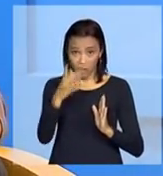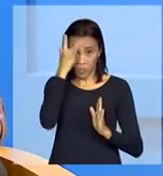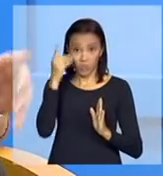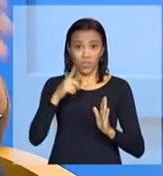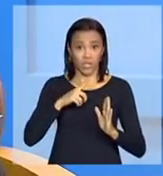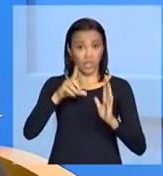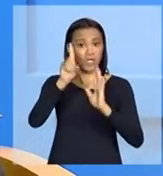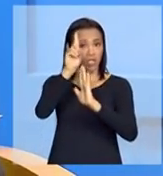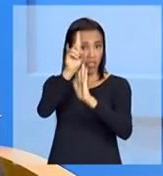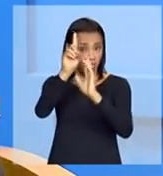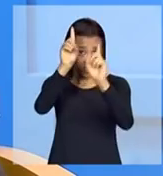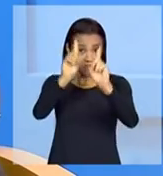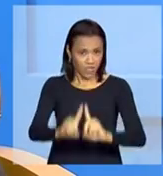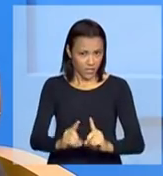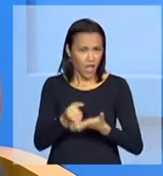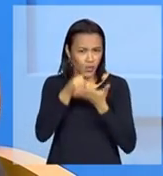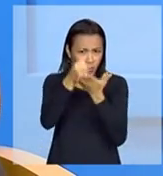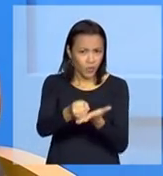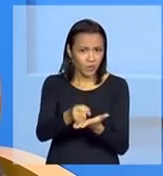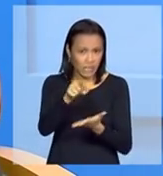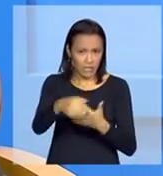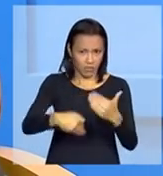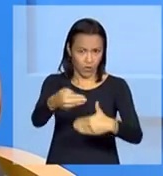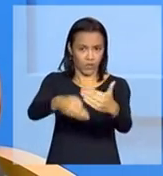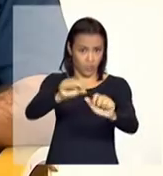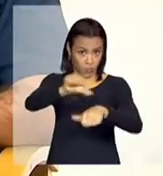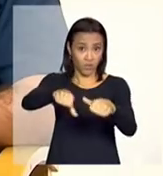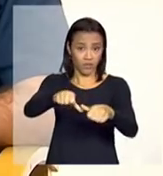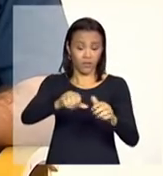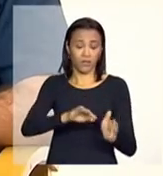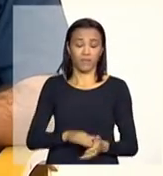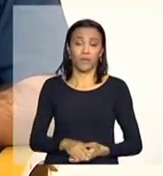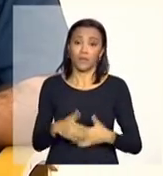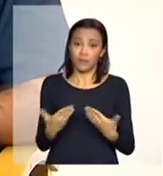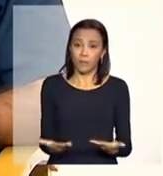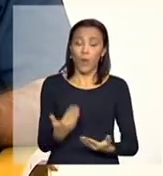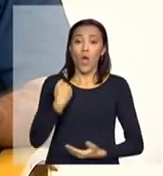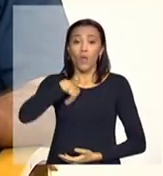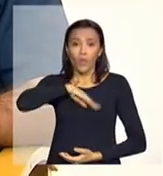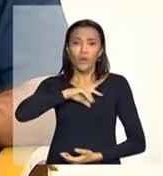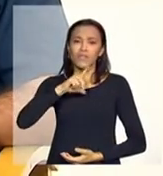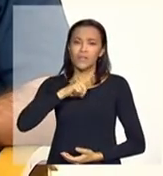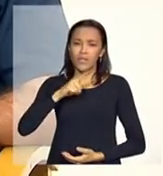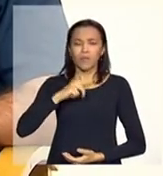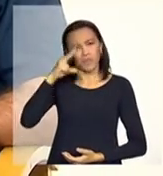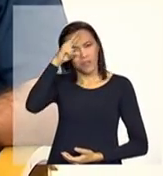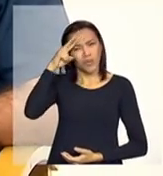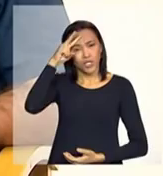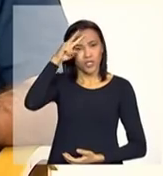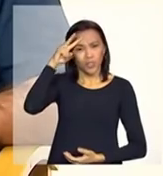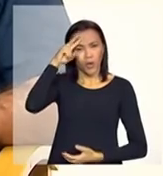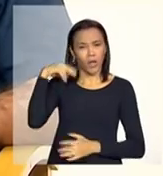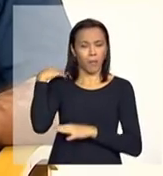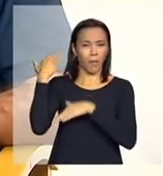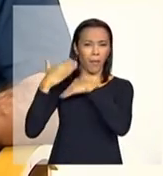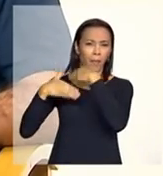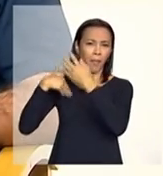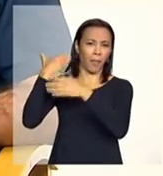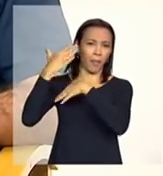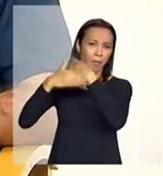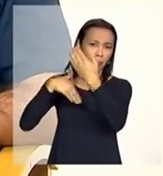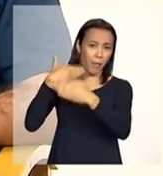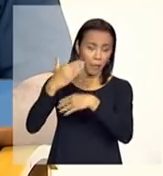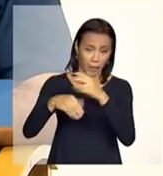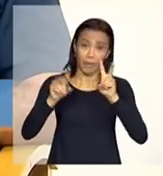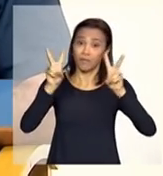processo de mudança? Então, eu acho que a gente tem um movimento histórico longo, né? No que se refere às